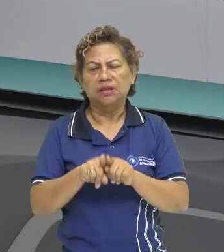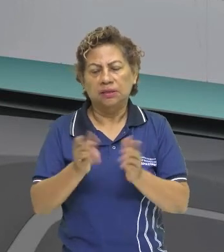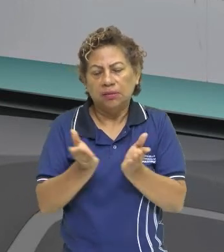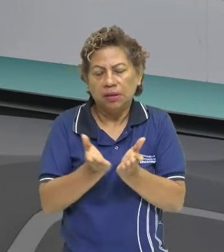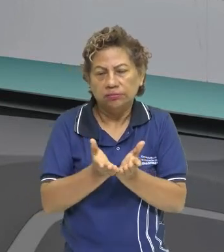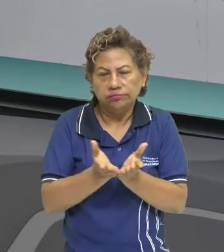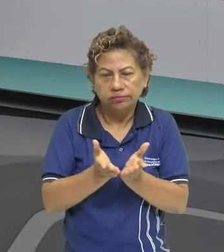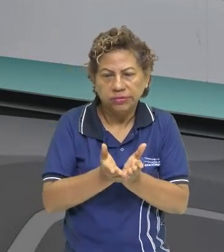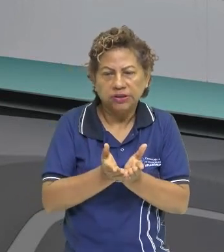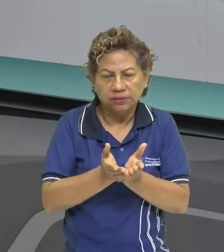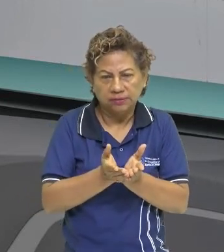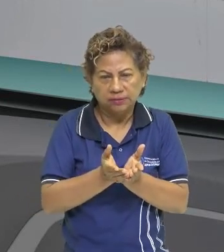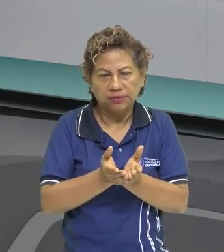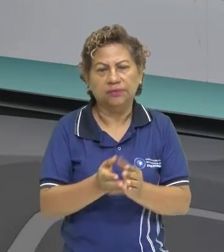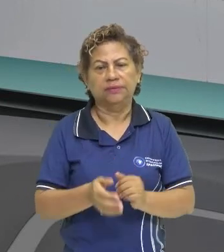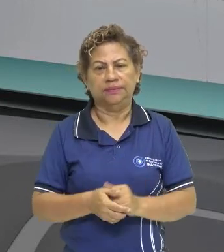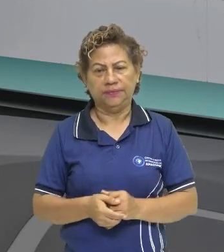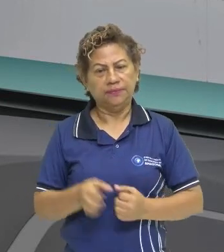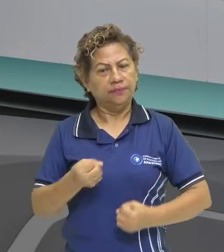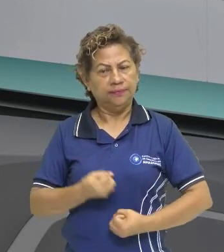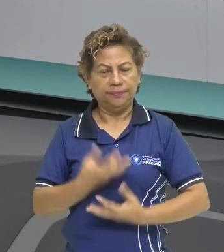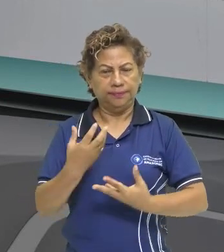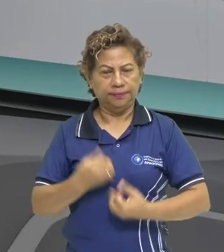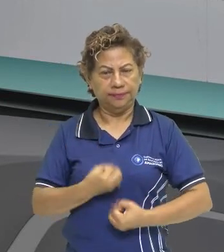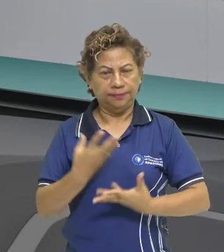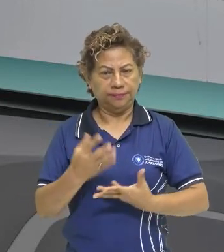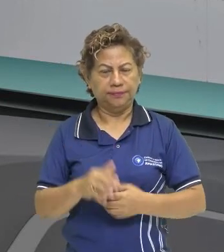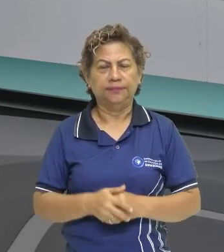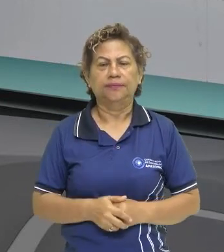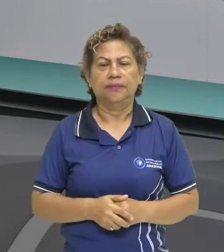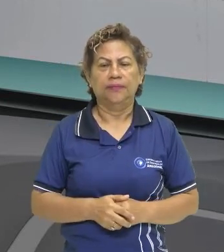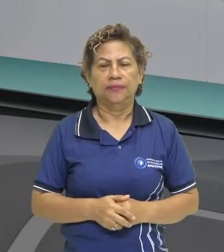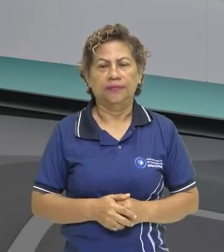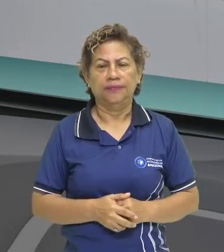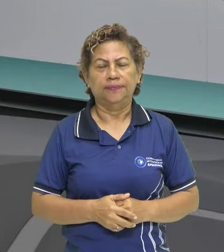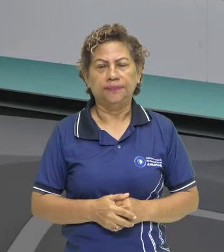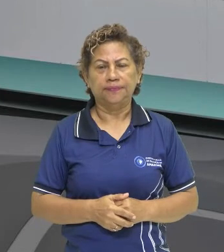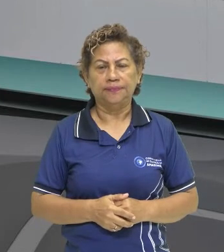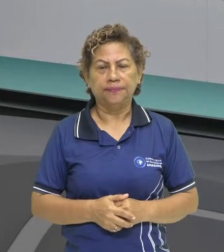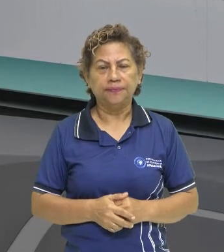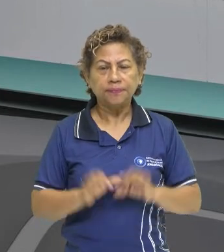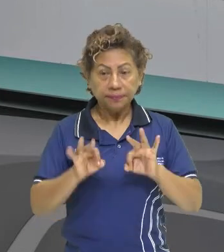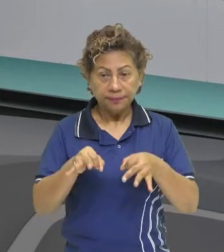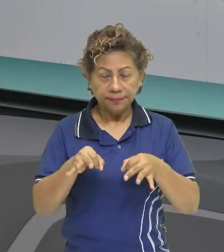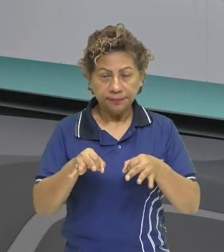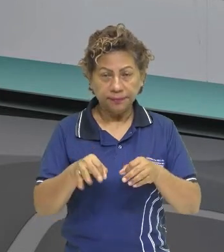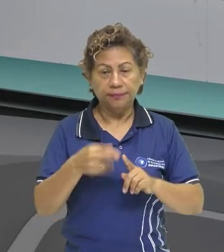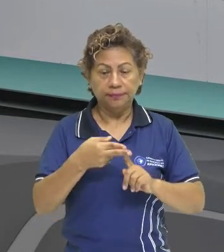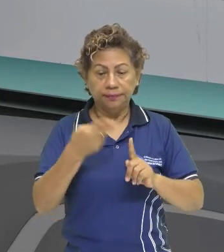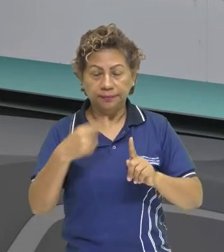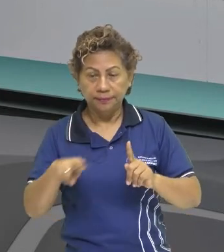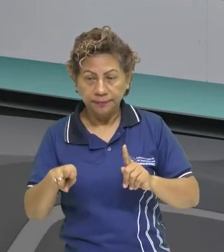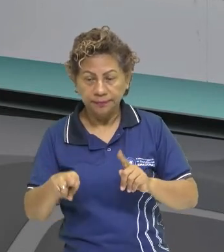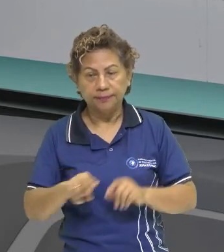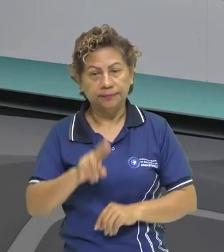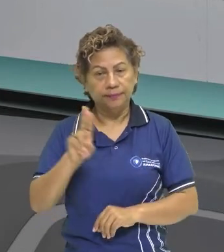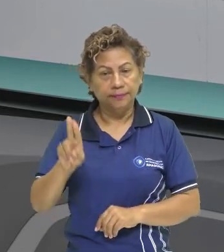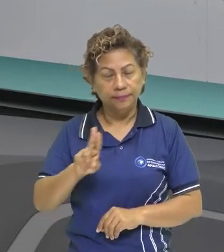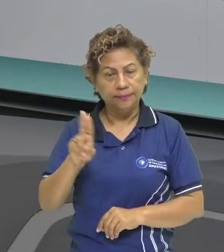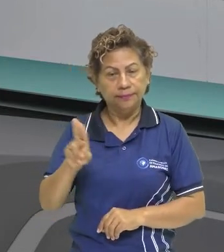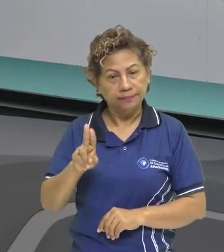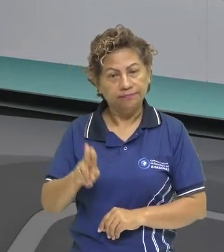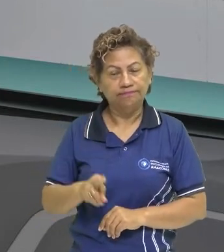que ele está, né, fazendo com caráter religioso, certo? Ele está fazendo o